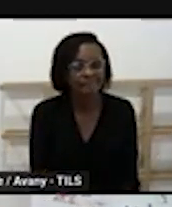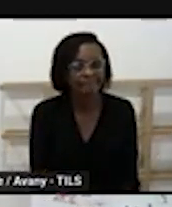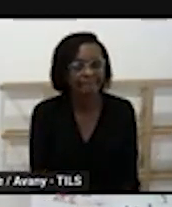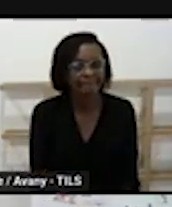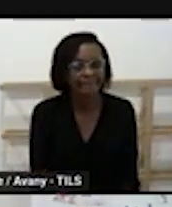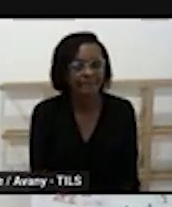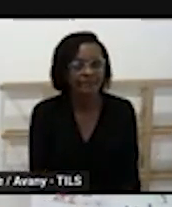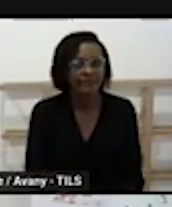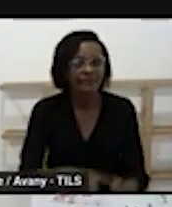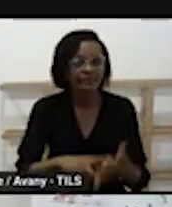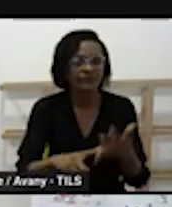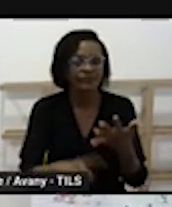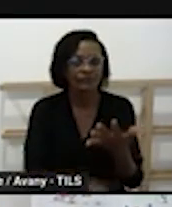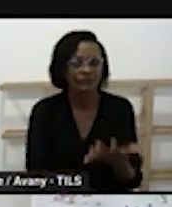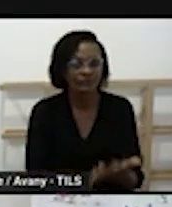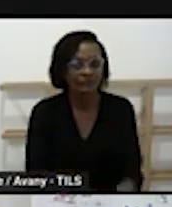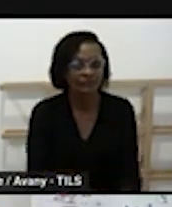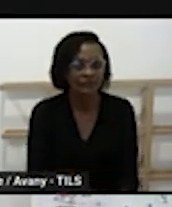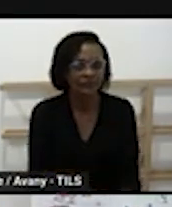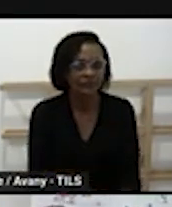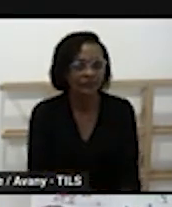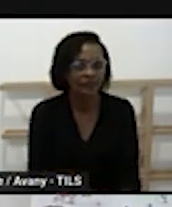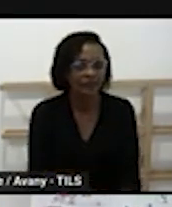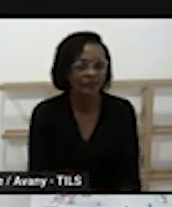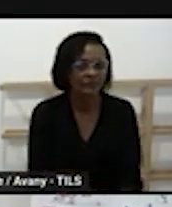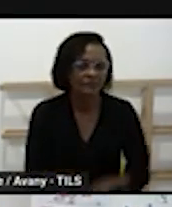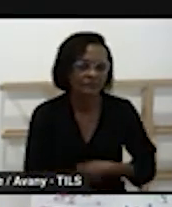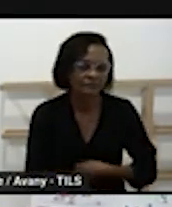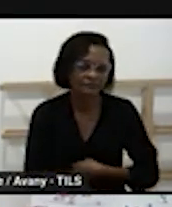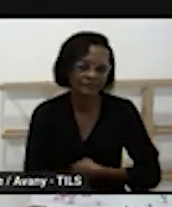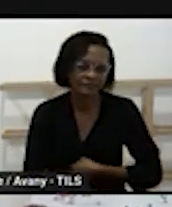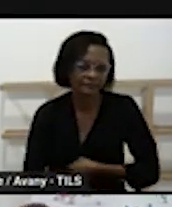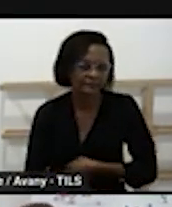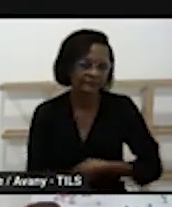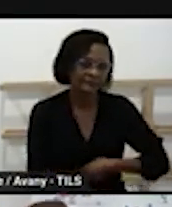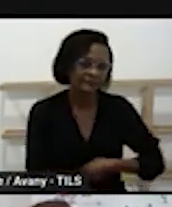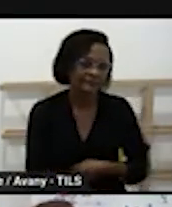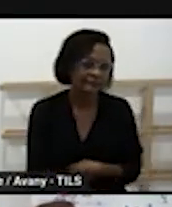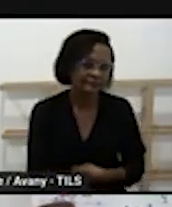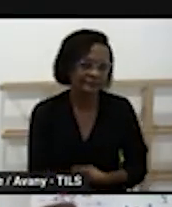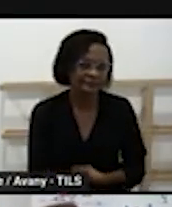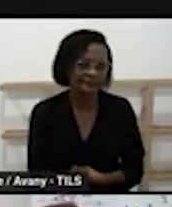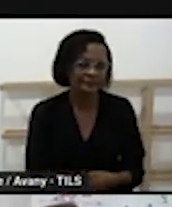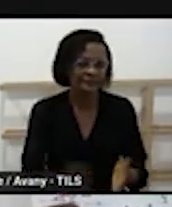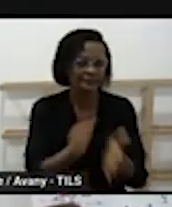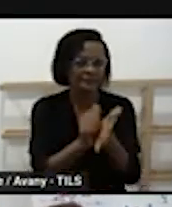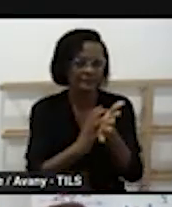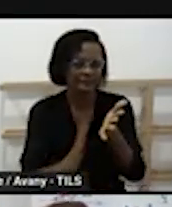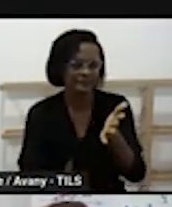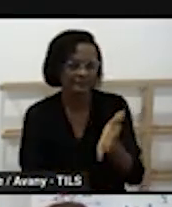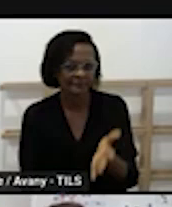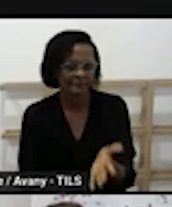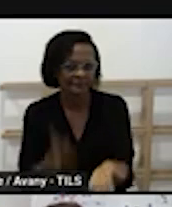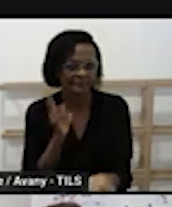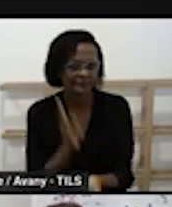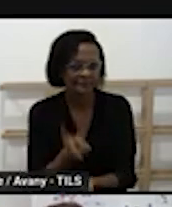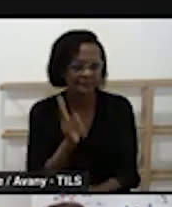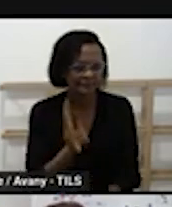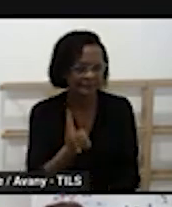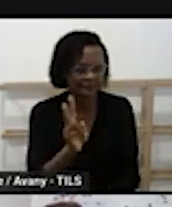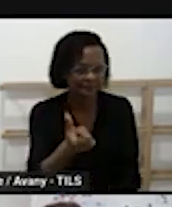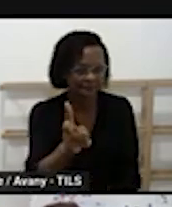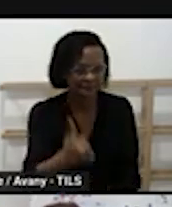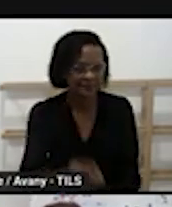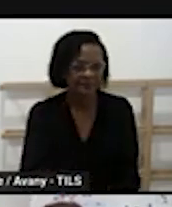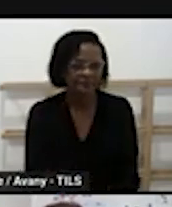Gabi então aí eu falo das modalidades organizativas né aí vem as modalidades organizativas